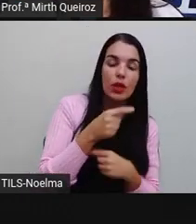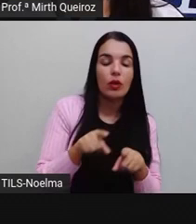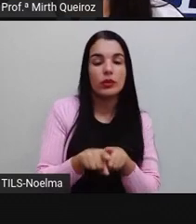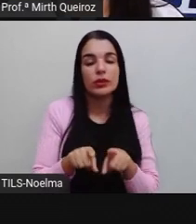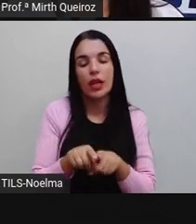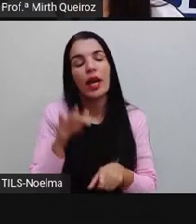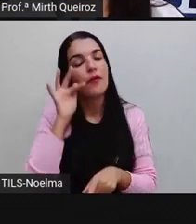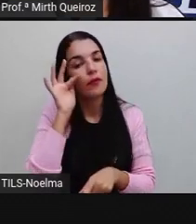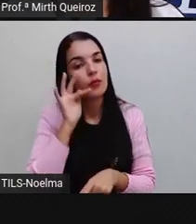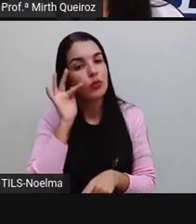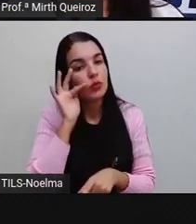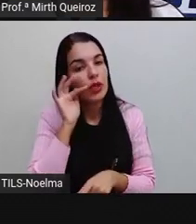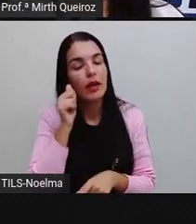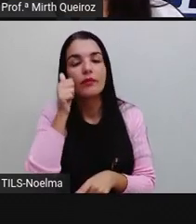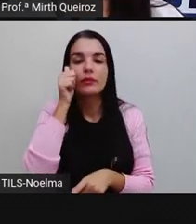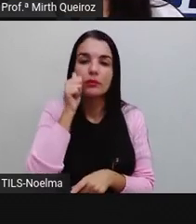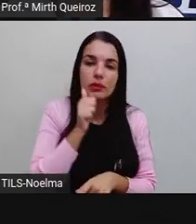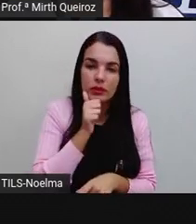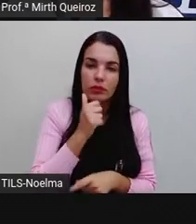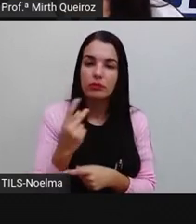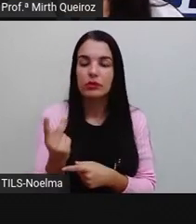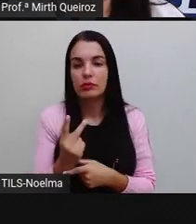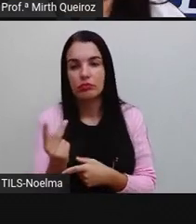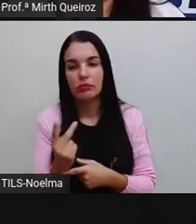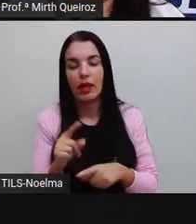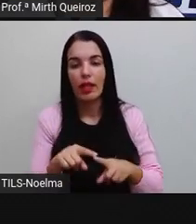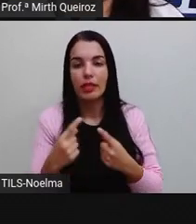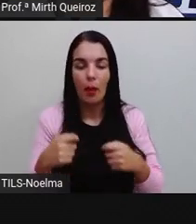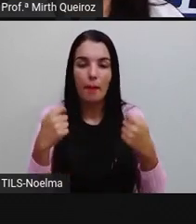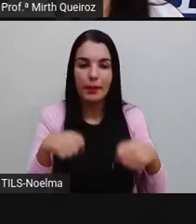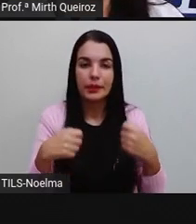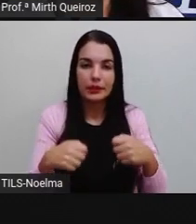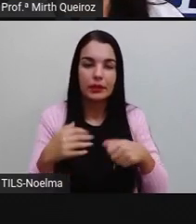ou melão, e um no feminino, a pera.